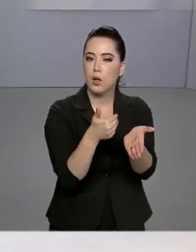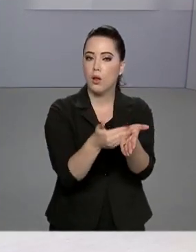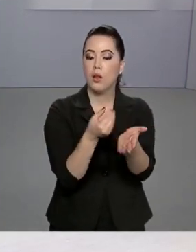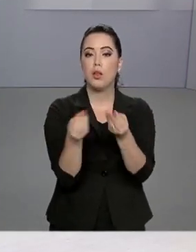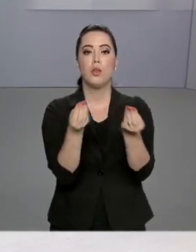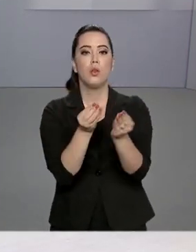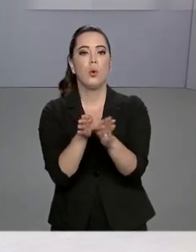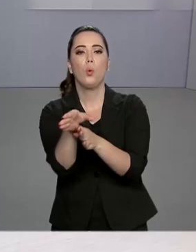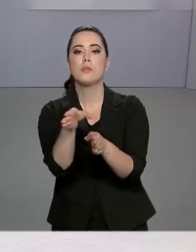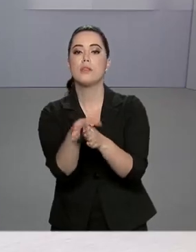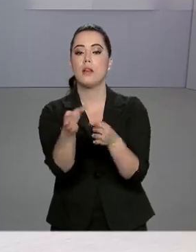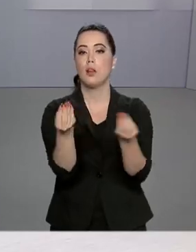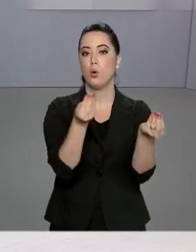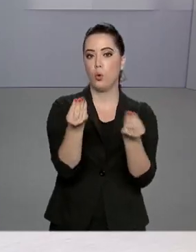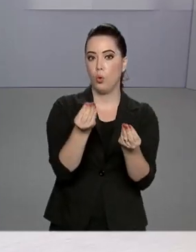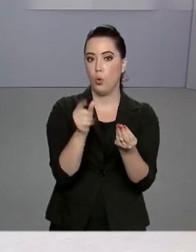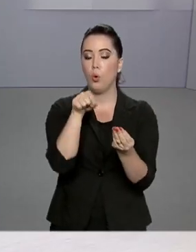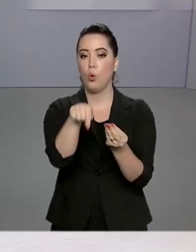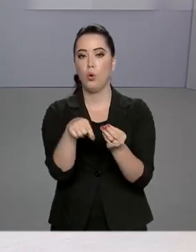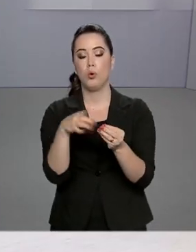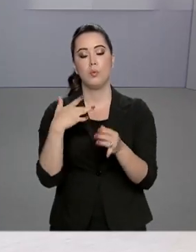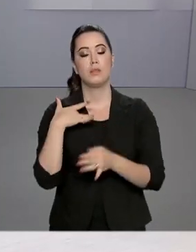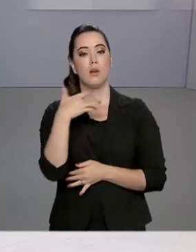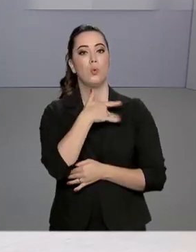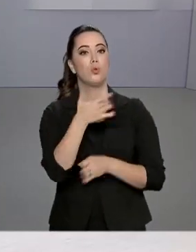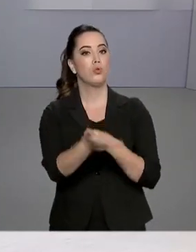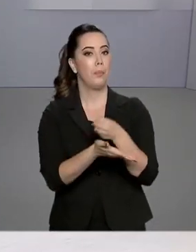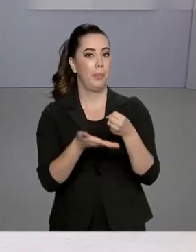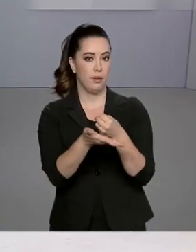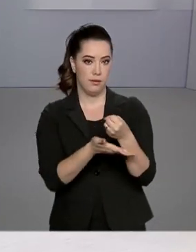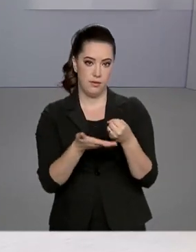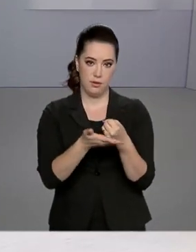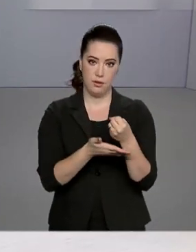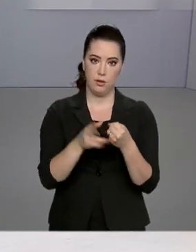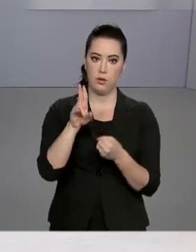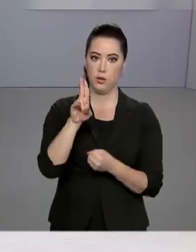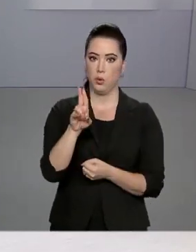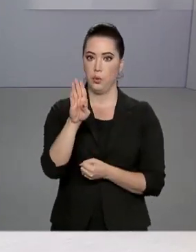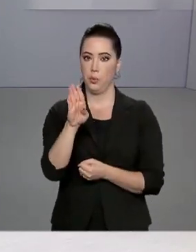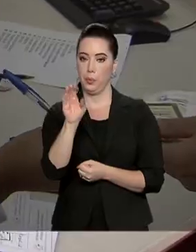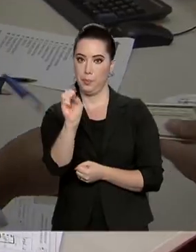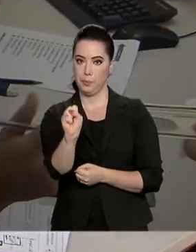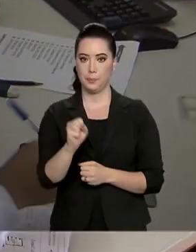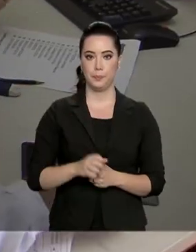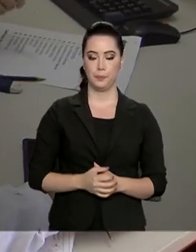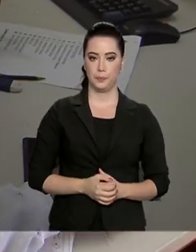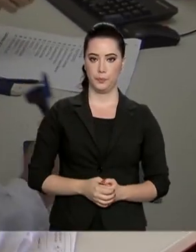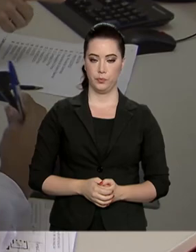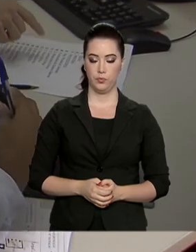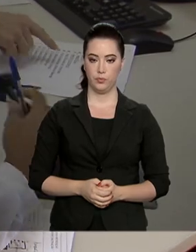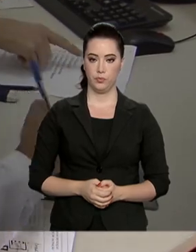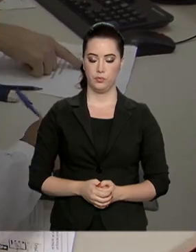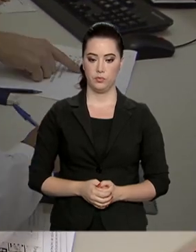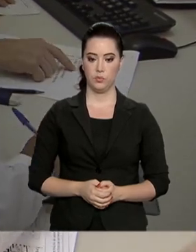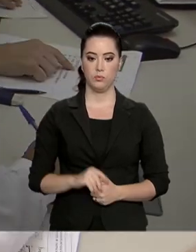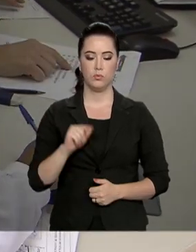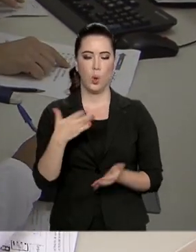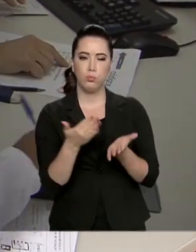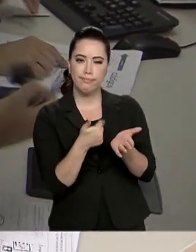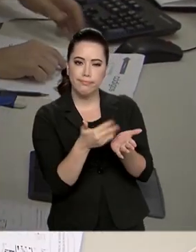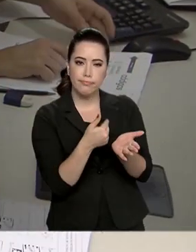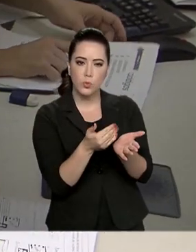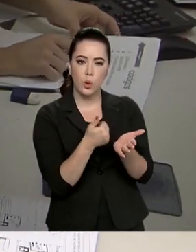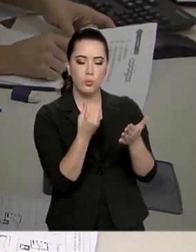serviços oferecidos na atenção primária, como as unidades básicas de saúde. O documento